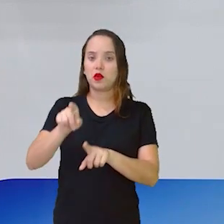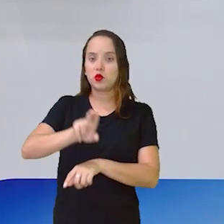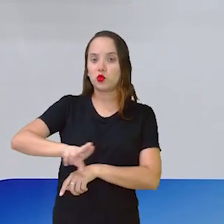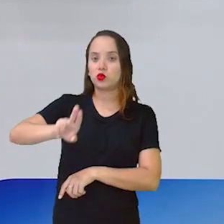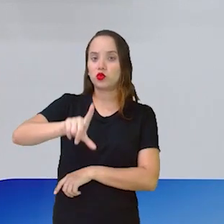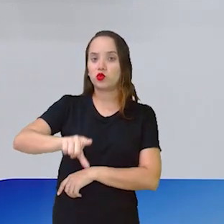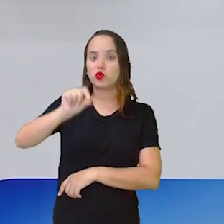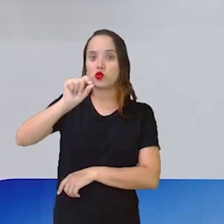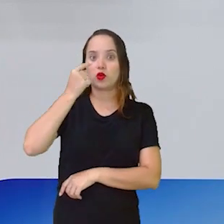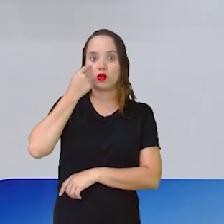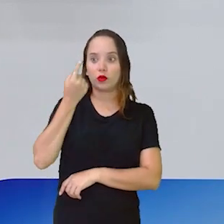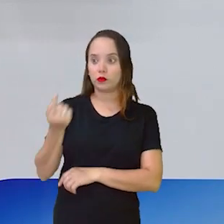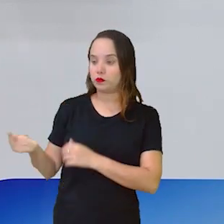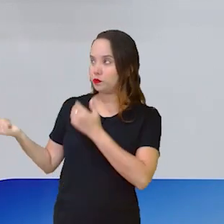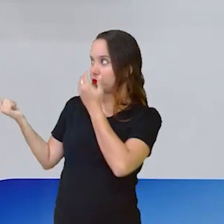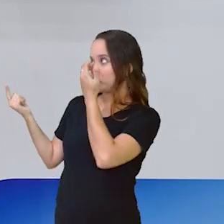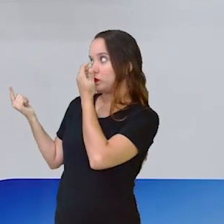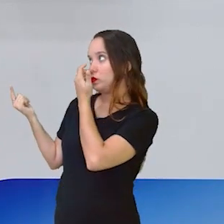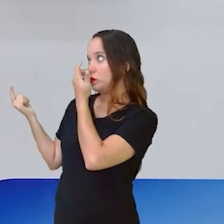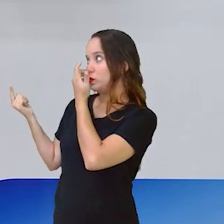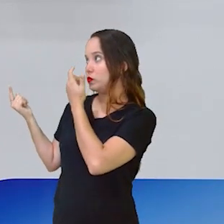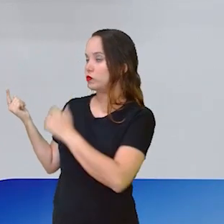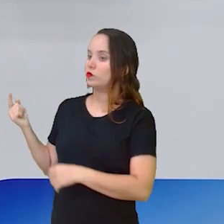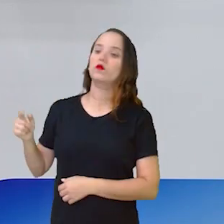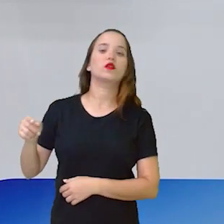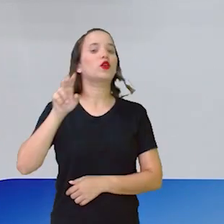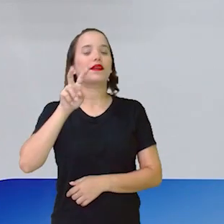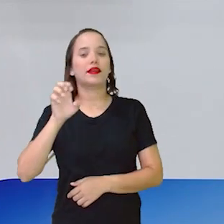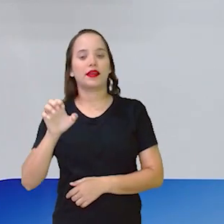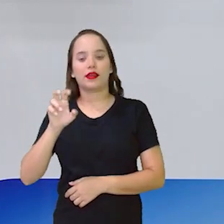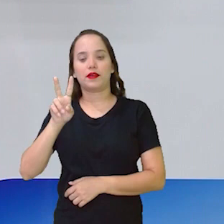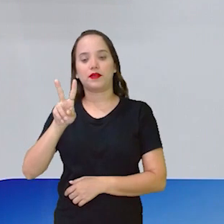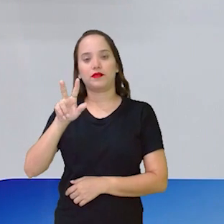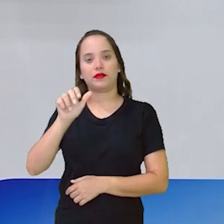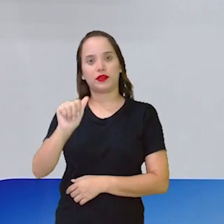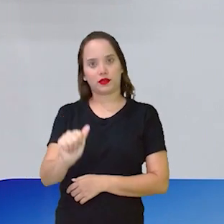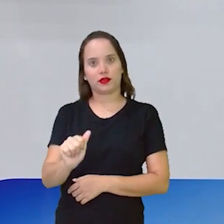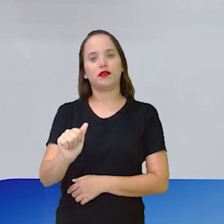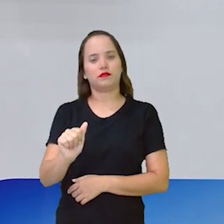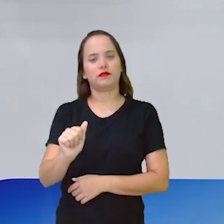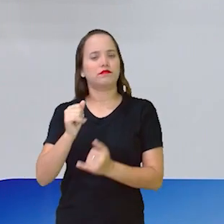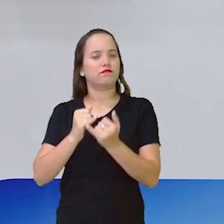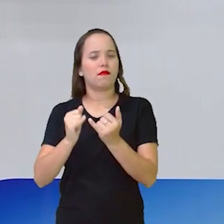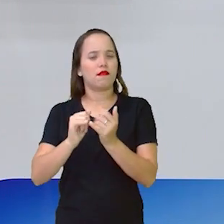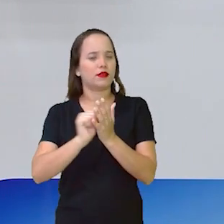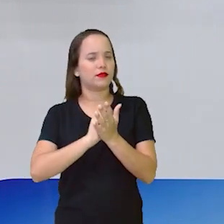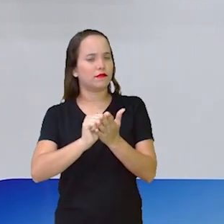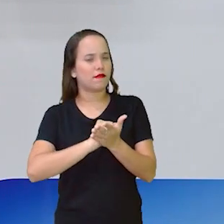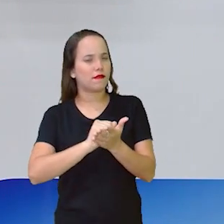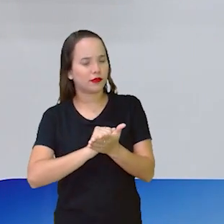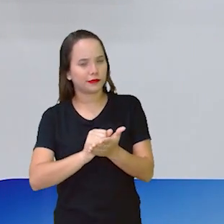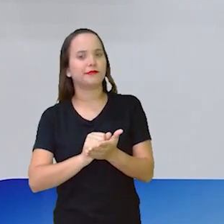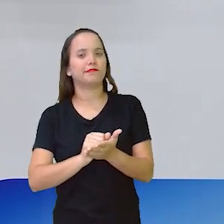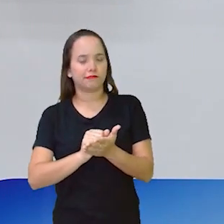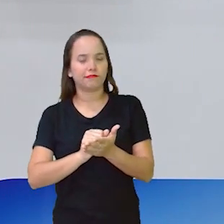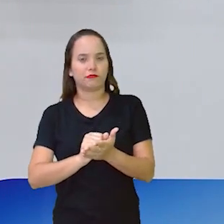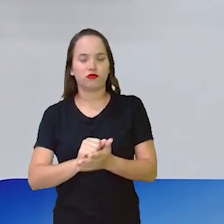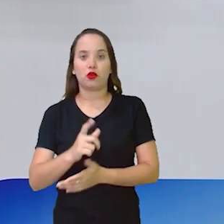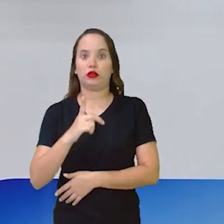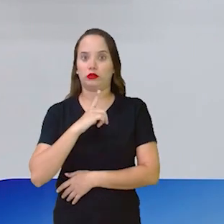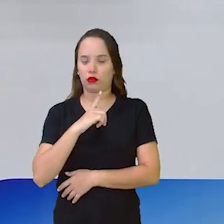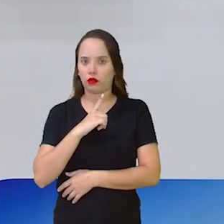opção, olha, de emborrachada. Essas folhas de emborrachado que a gente tem,